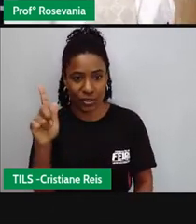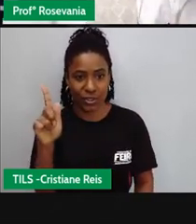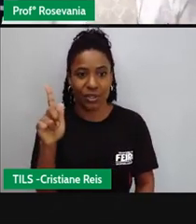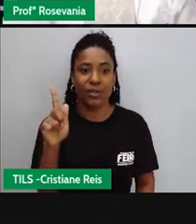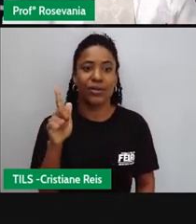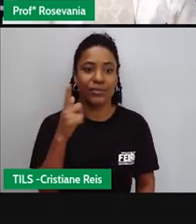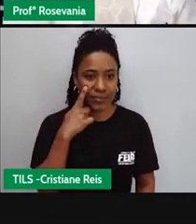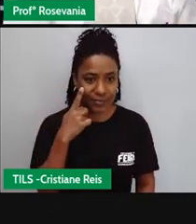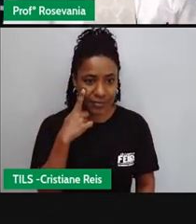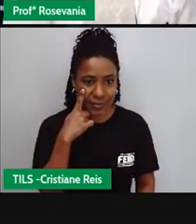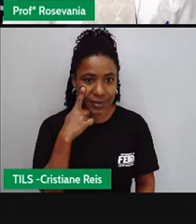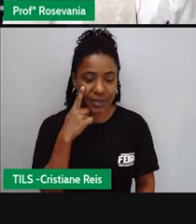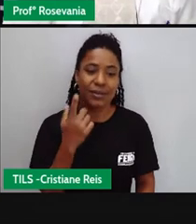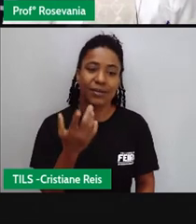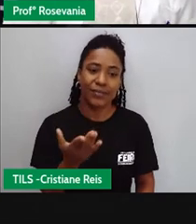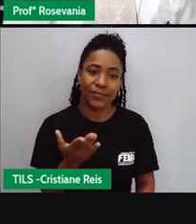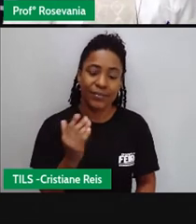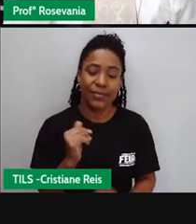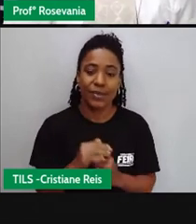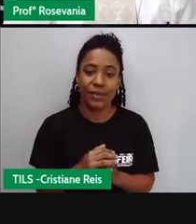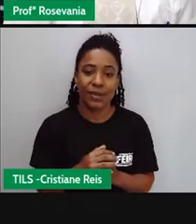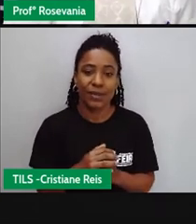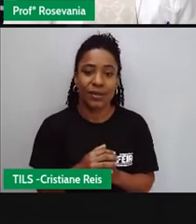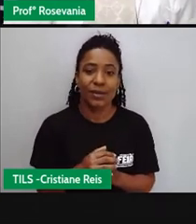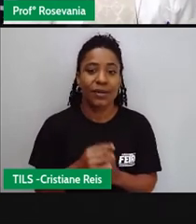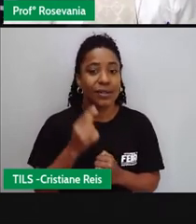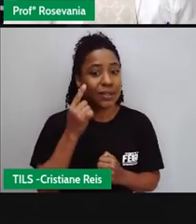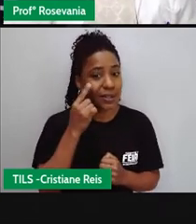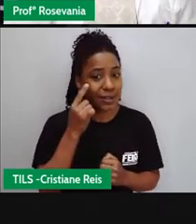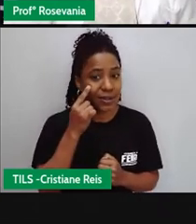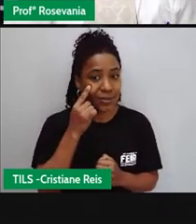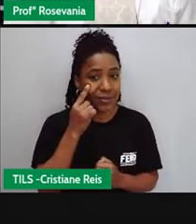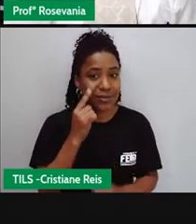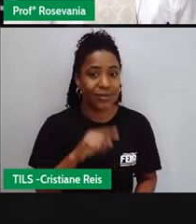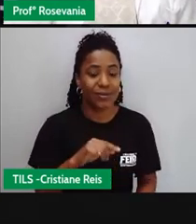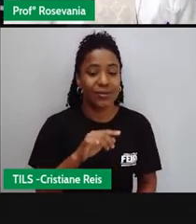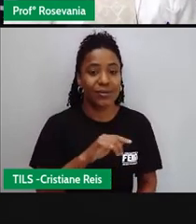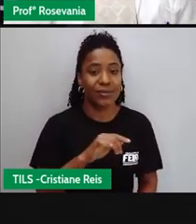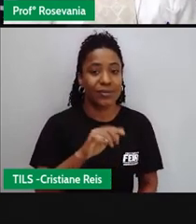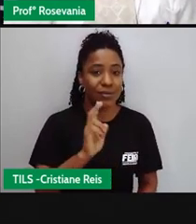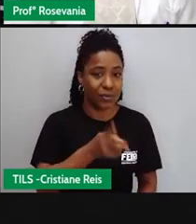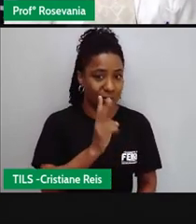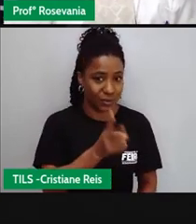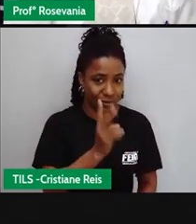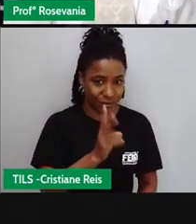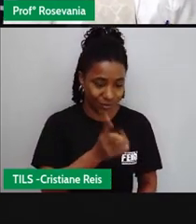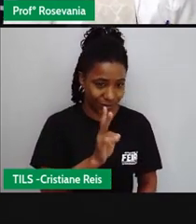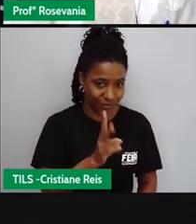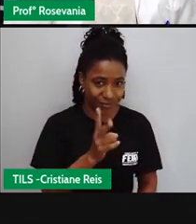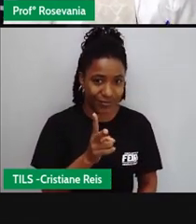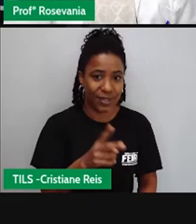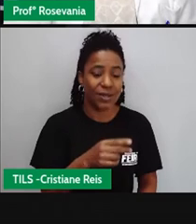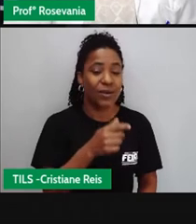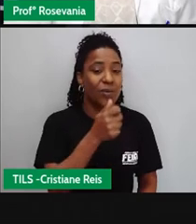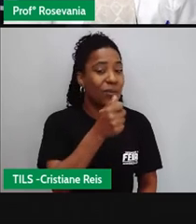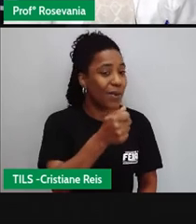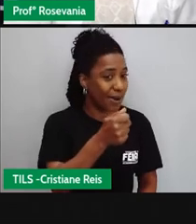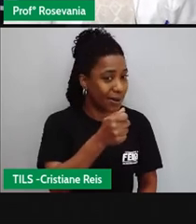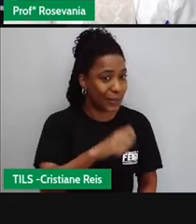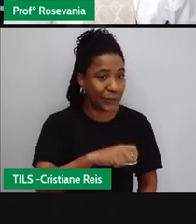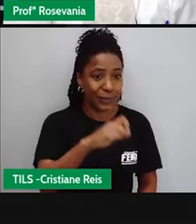tem a gente já tem assim aí eu já percebo que a classe A continua do mesmo jeito e a D